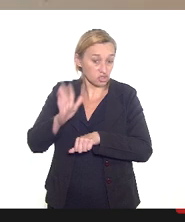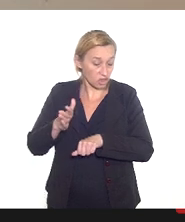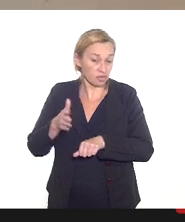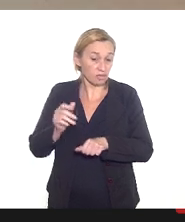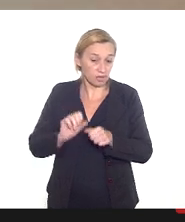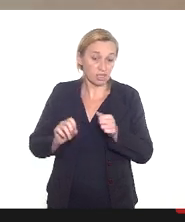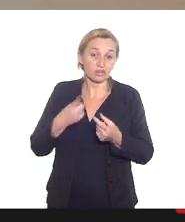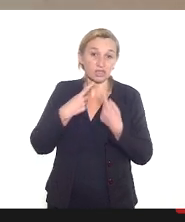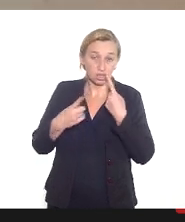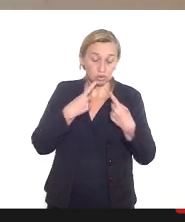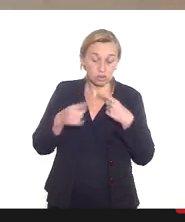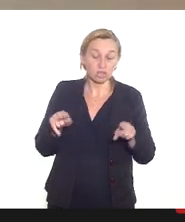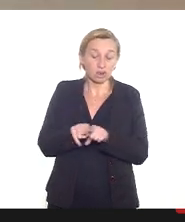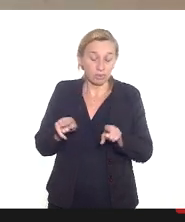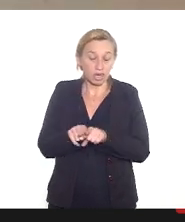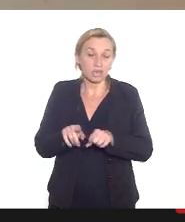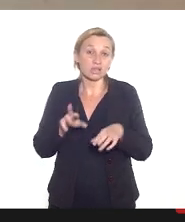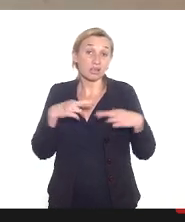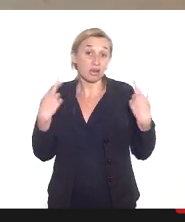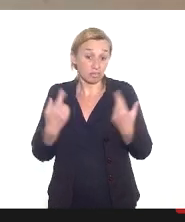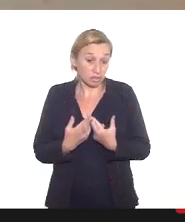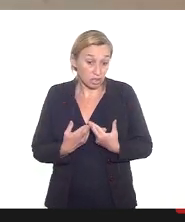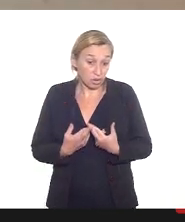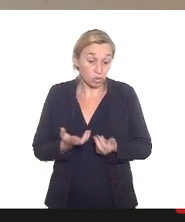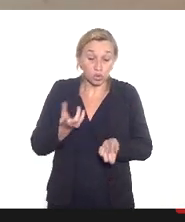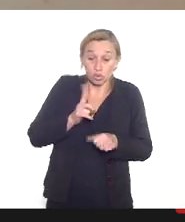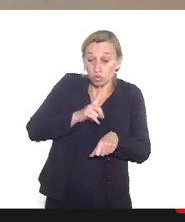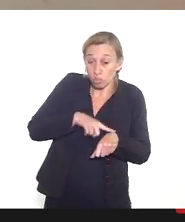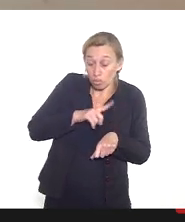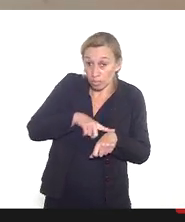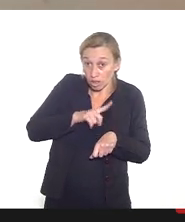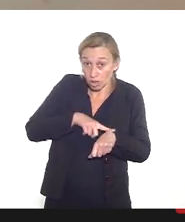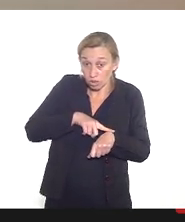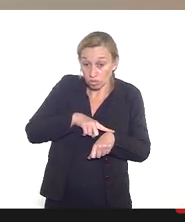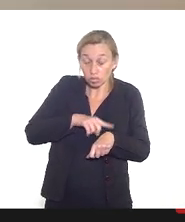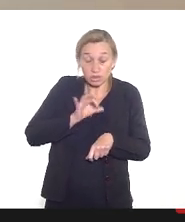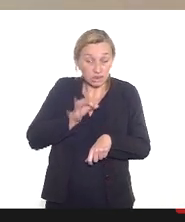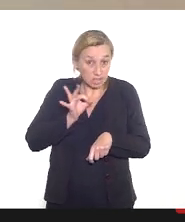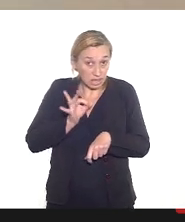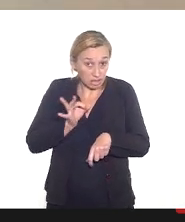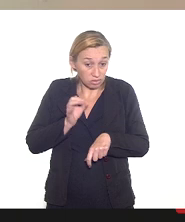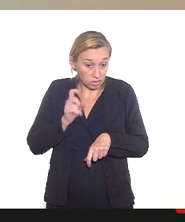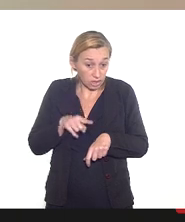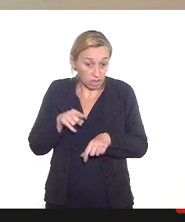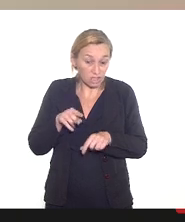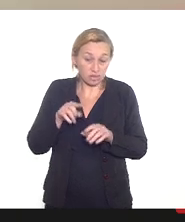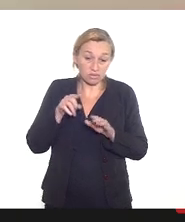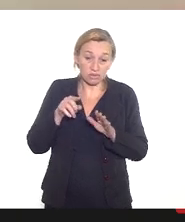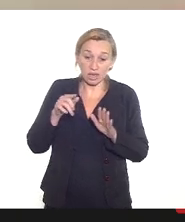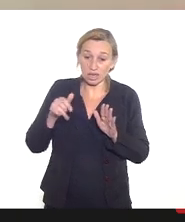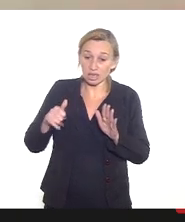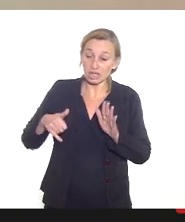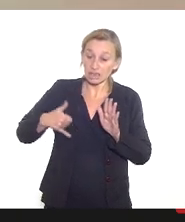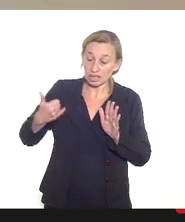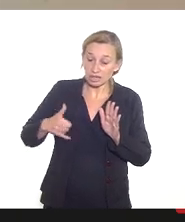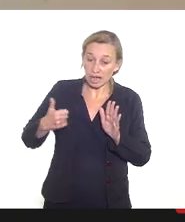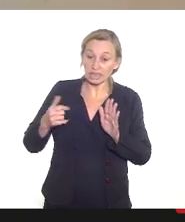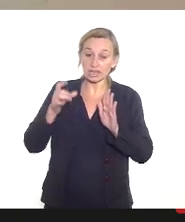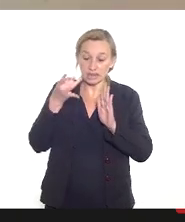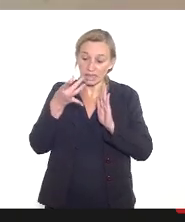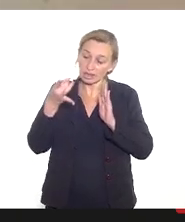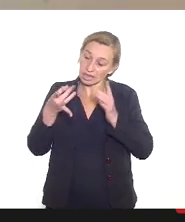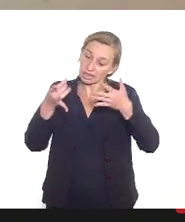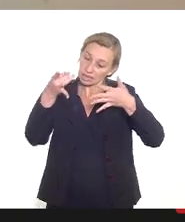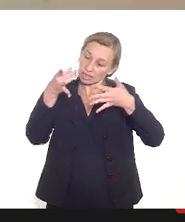ser discutido nessa reunião e no momento em que a gente for óbvio né vamos descendo as faixas etárias aí tô